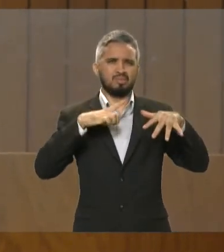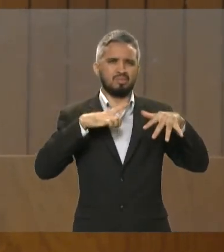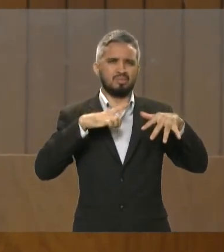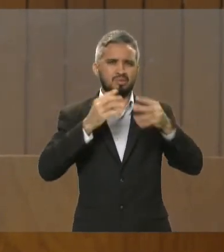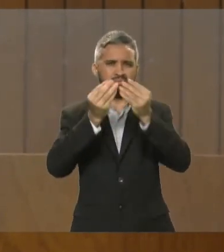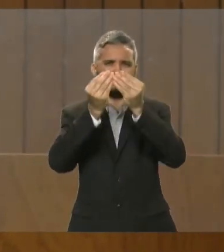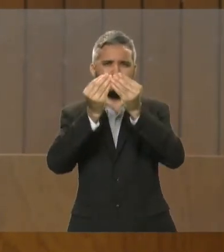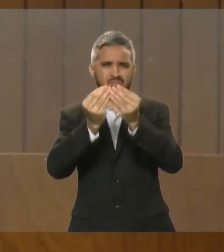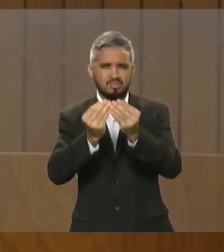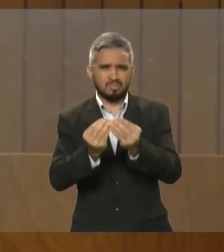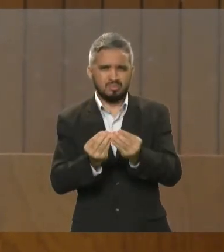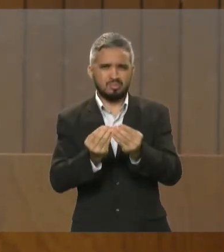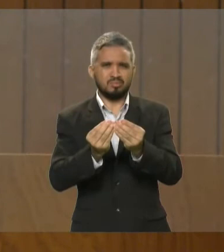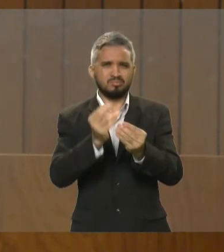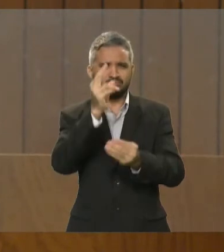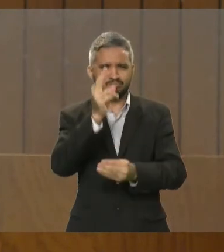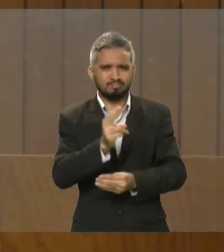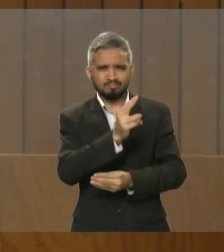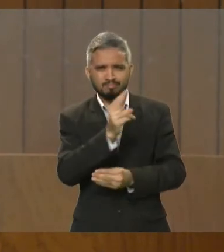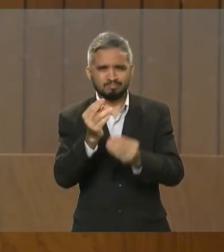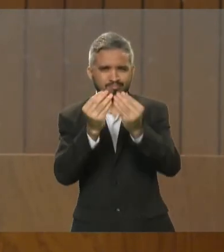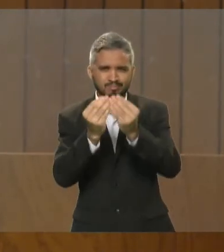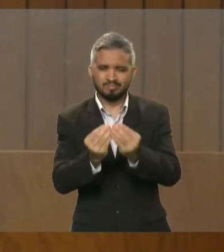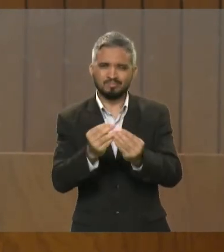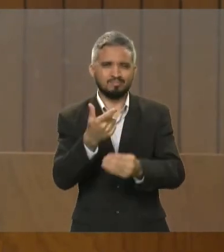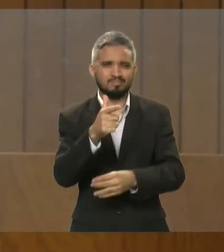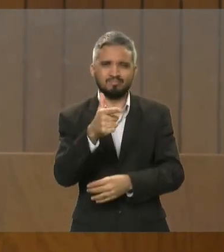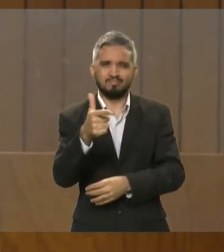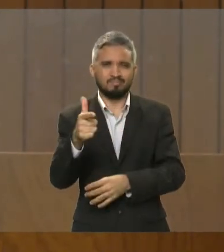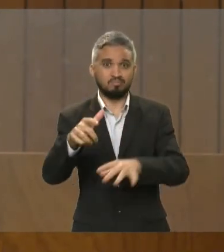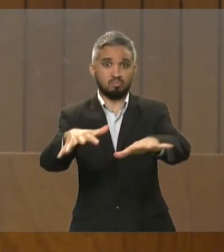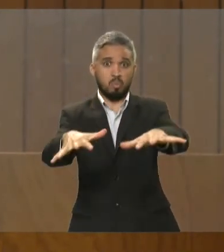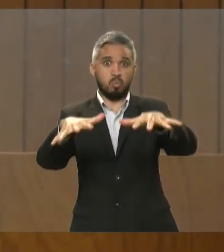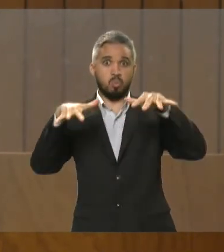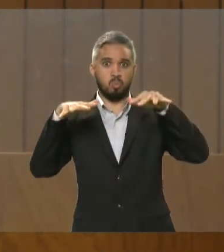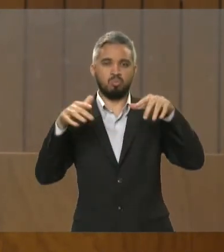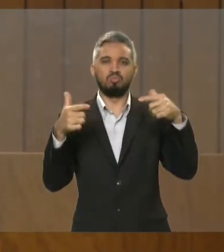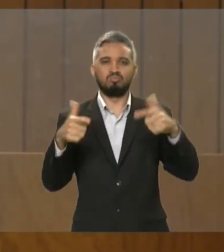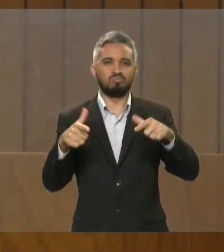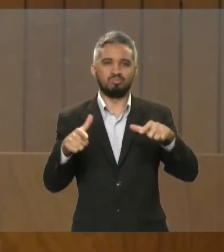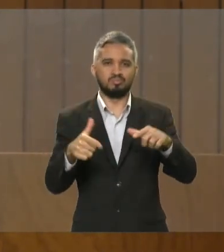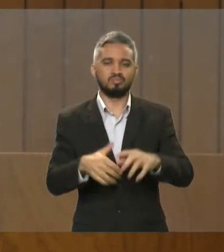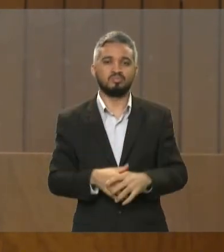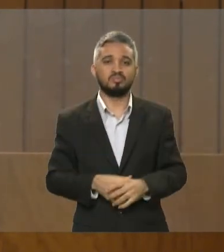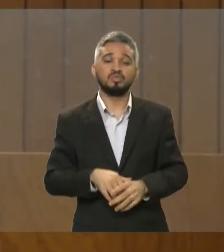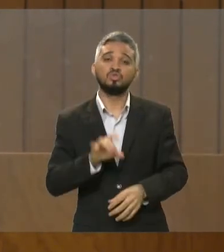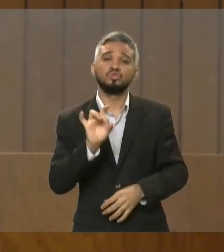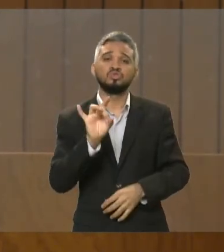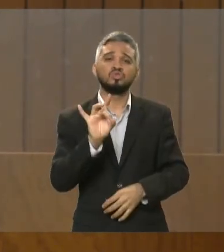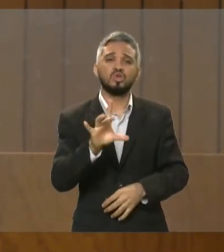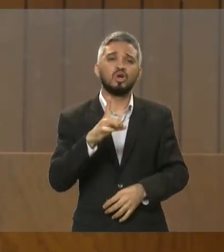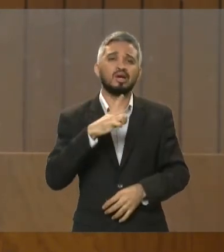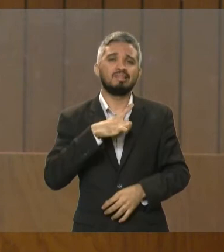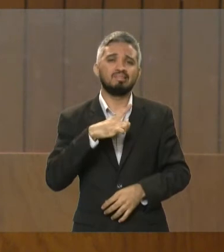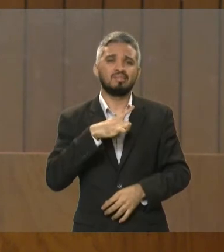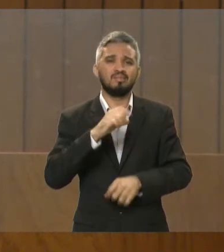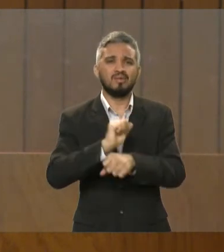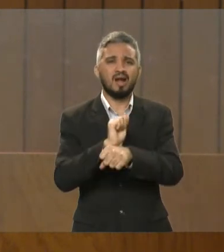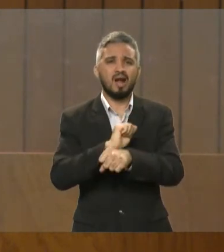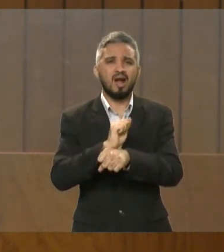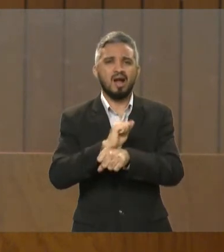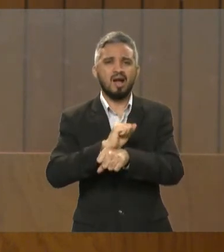participar. Tivemos uma carreata que foi com mais de 2 mil carros, que sensibilizou